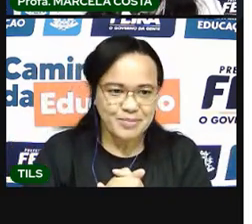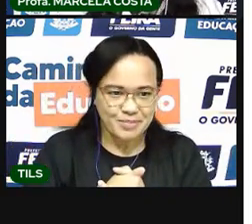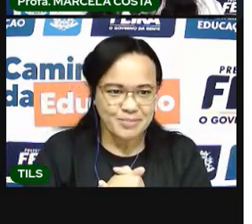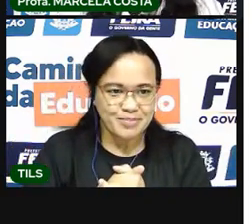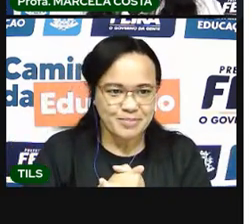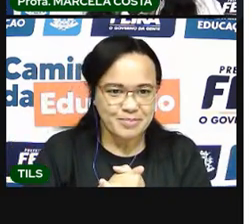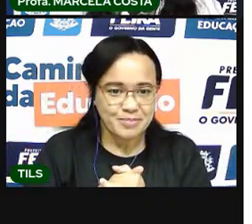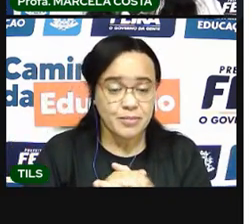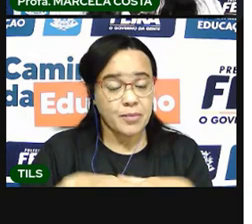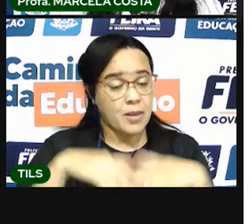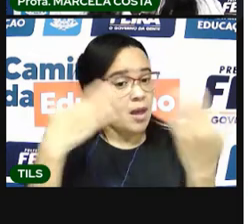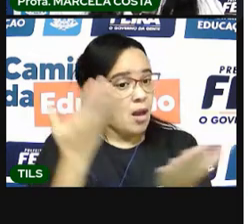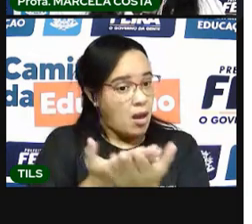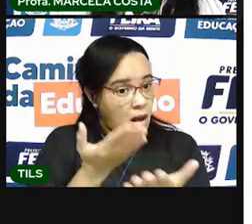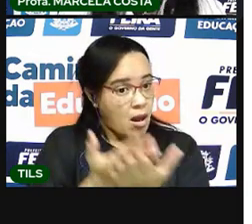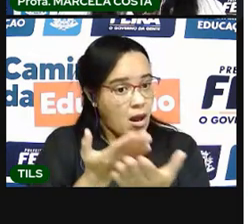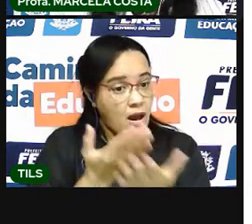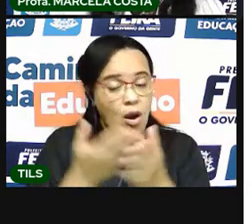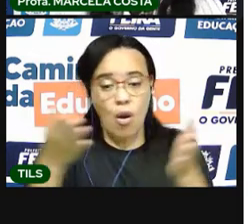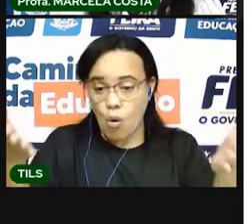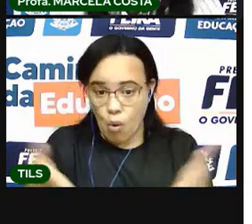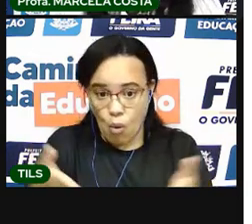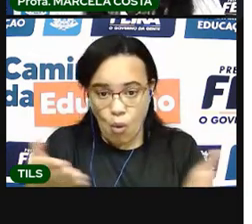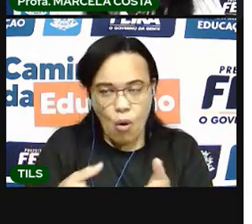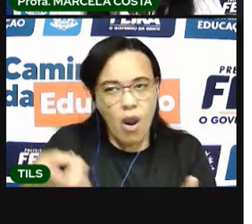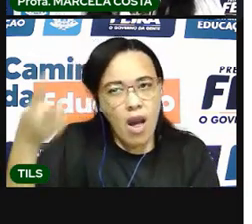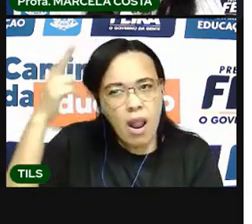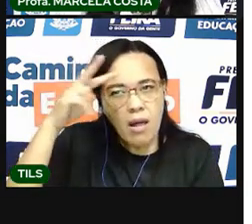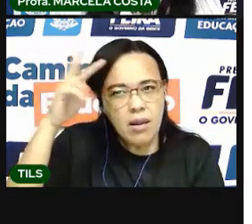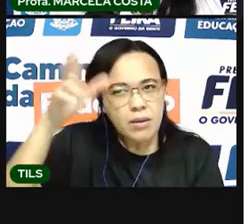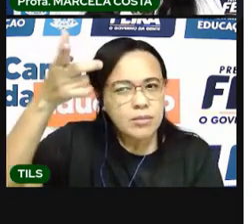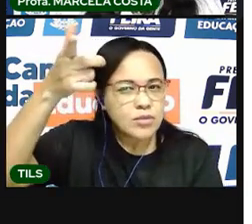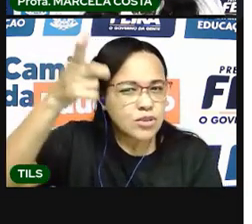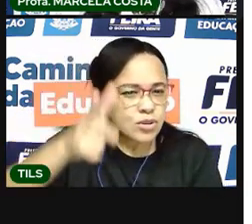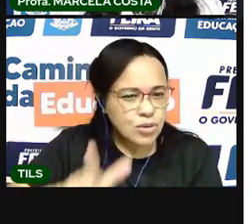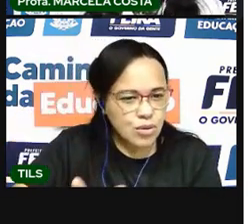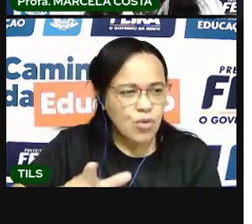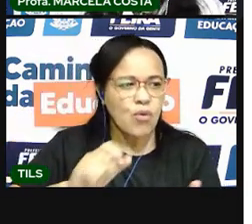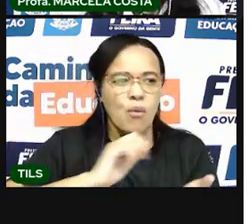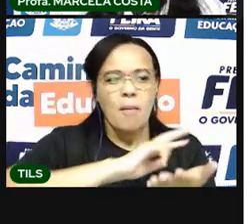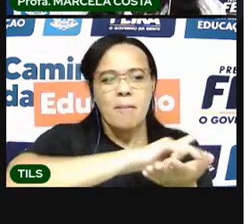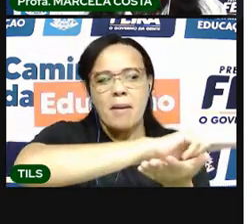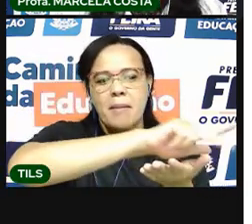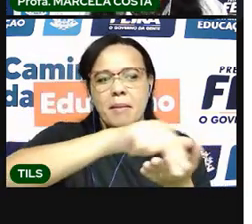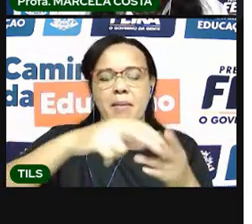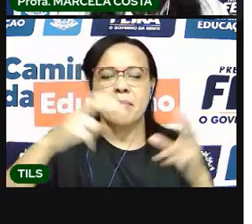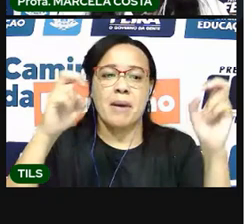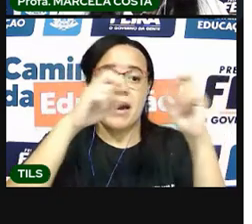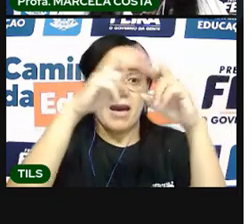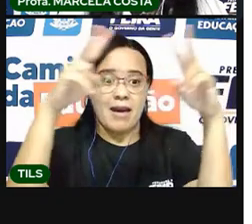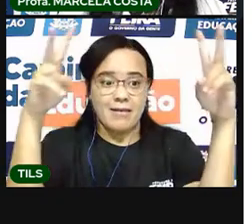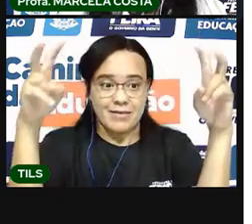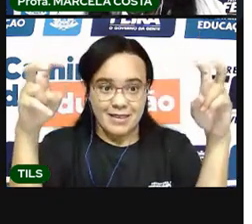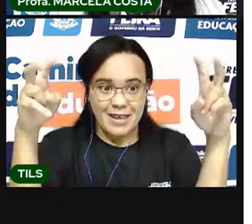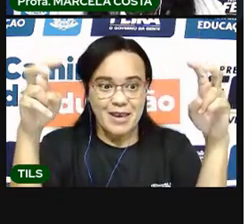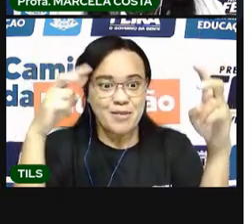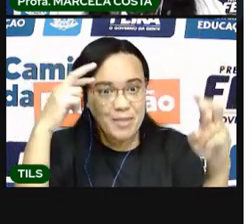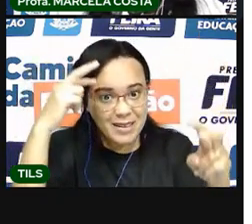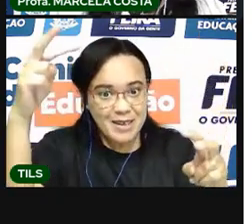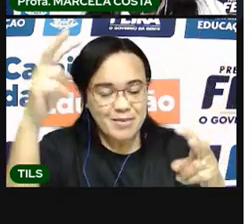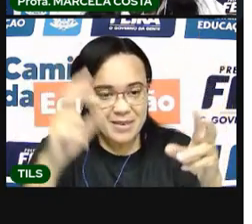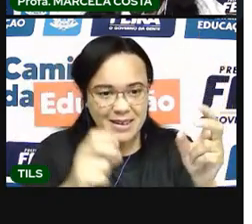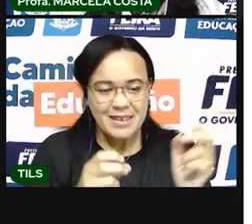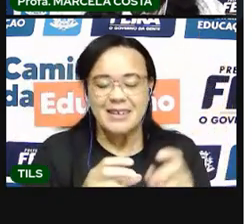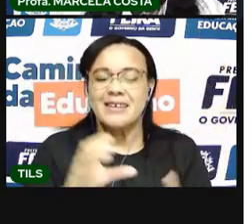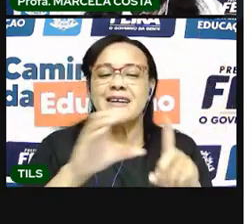Na aula de hoje, a gente relembrou os assuntos relacionados ao calendário, a organização do tempo.